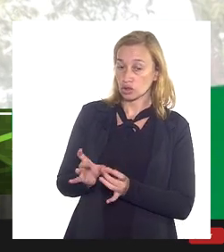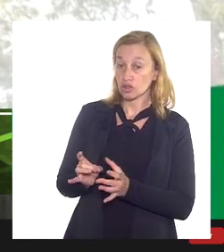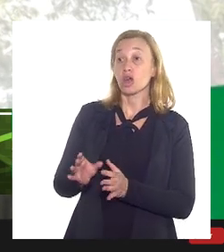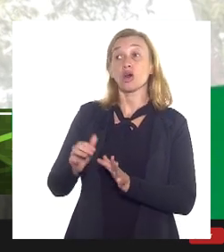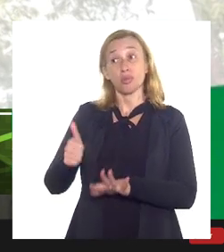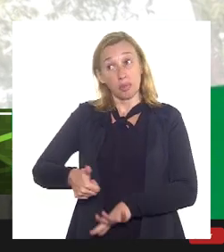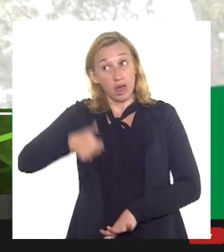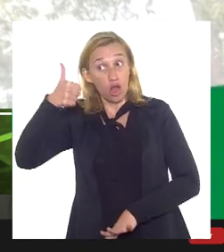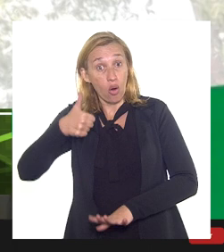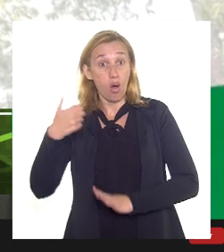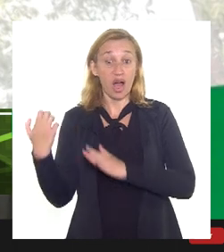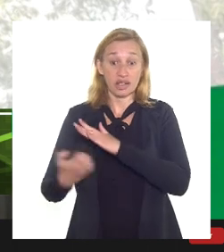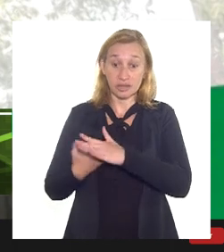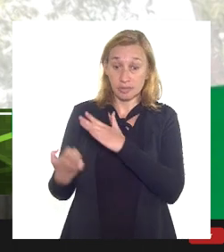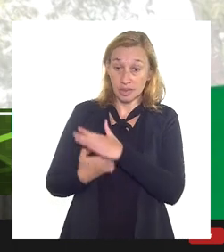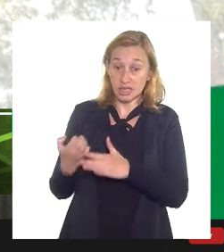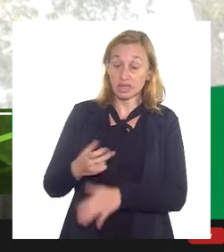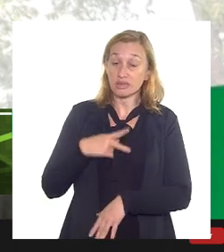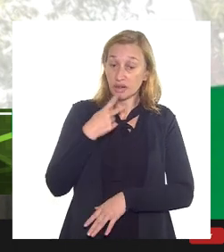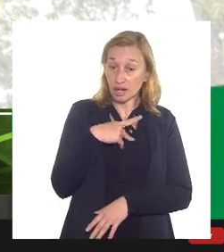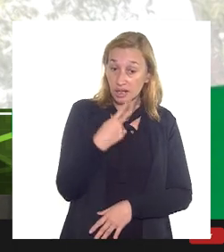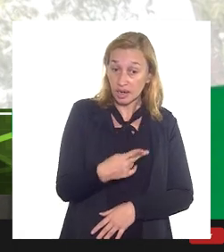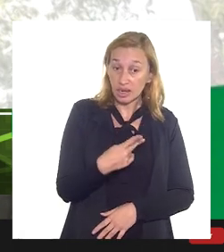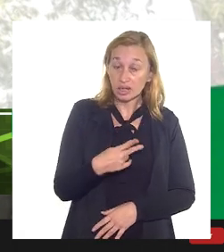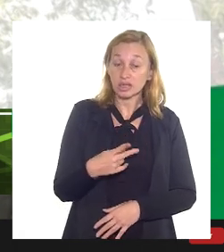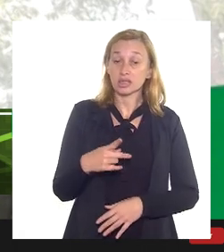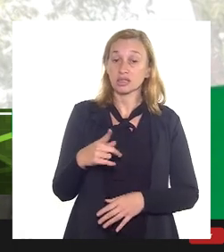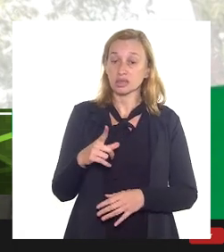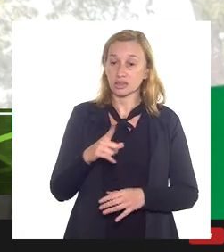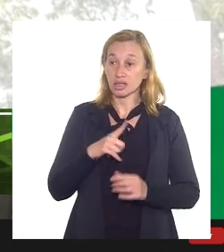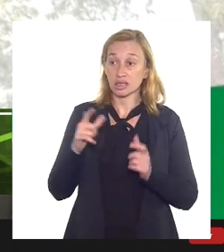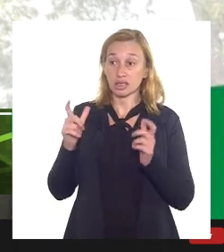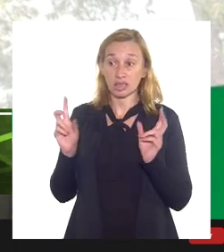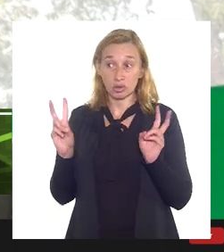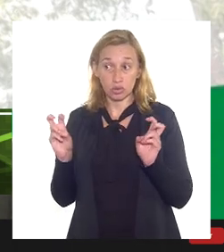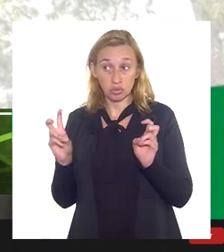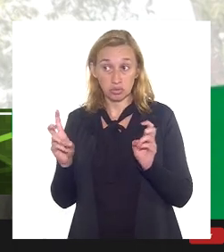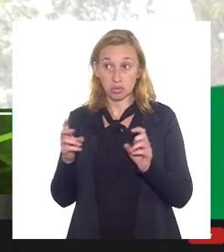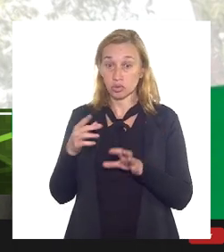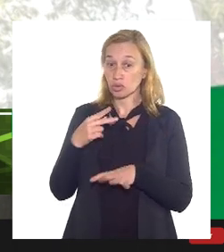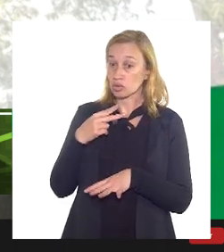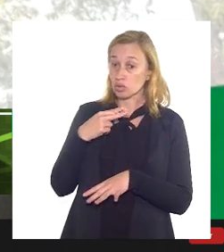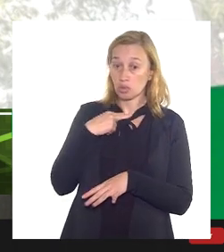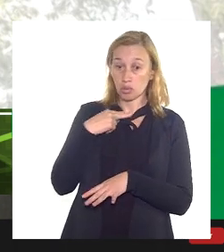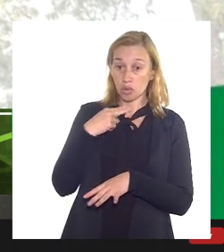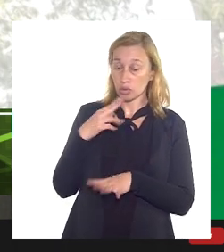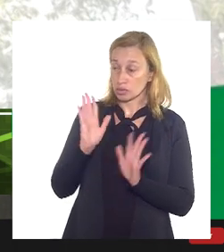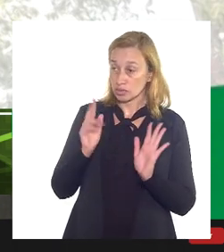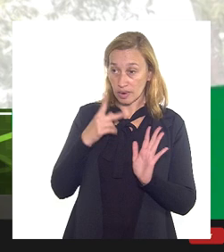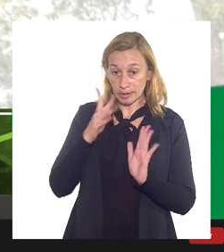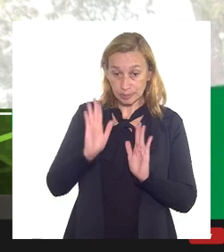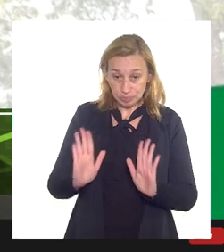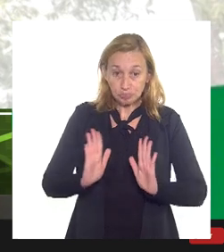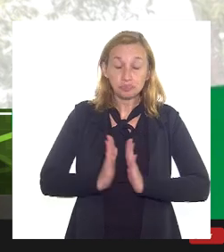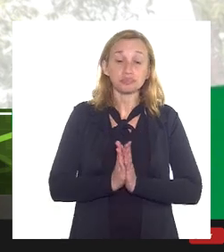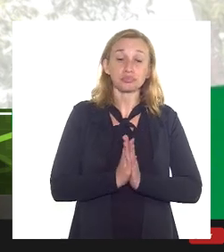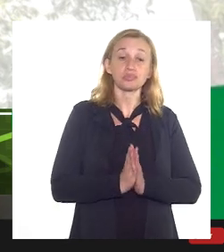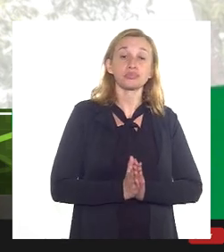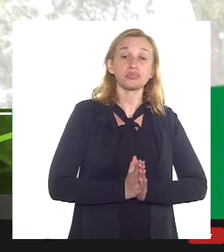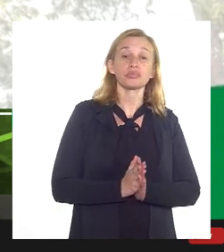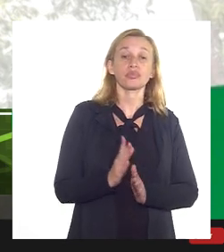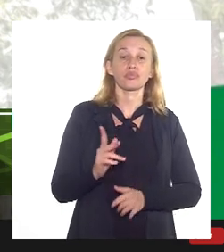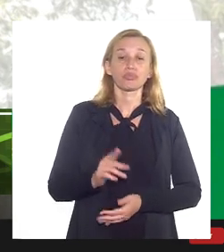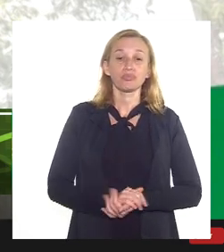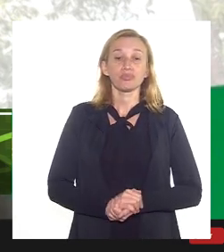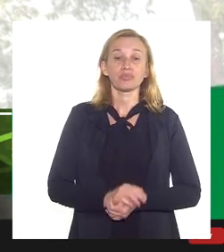empresas que se encontram nessa situação eu não posso falar por elas com relação às indagações